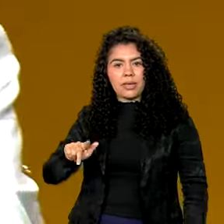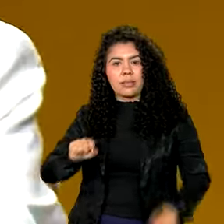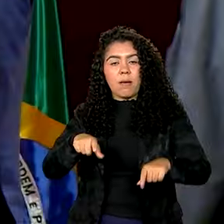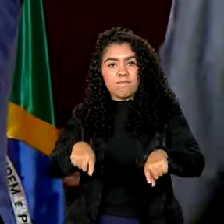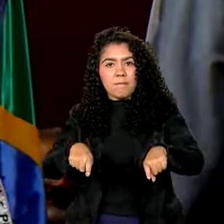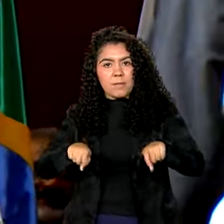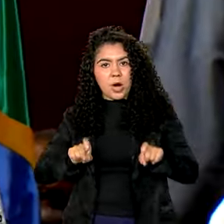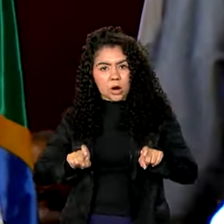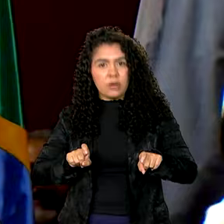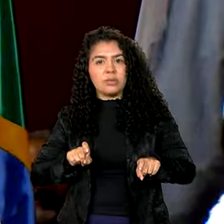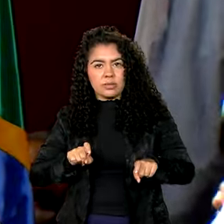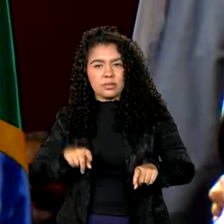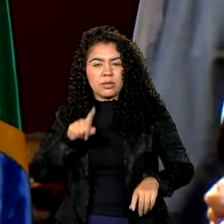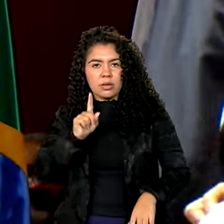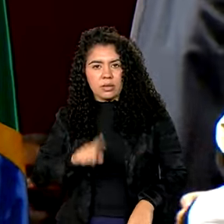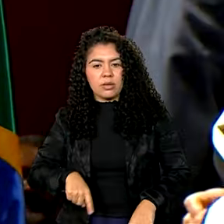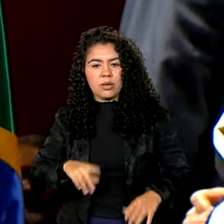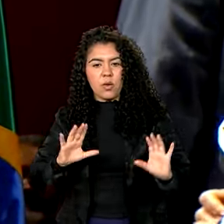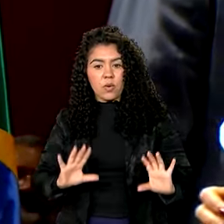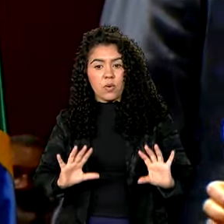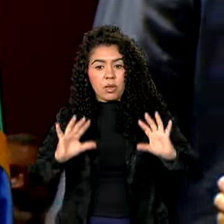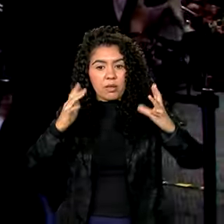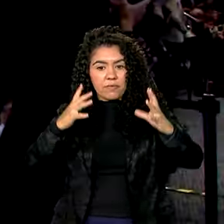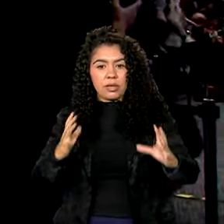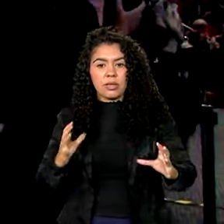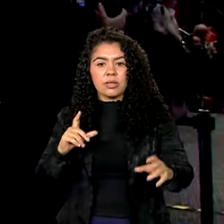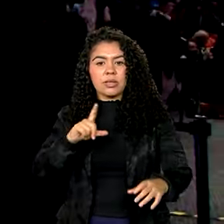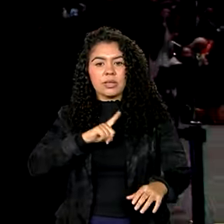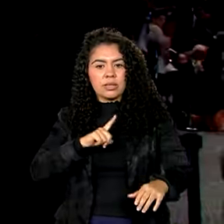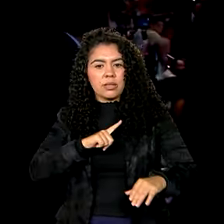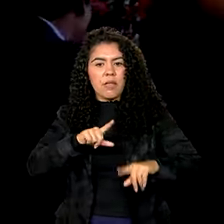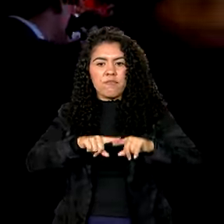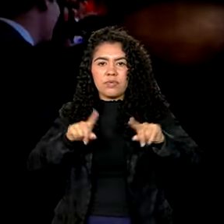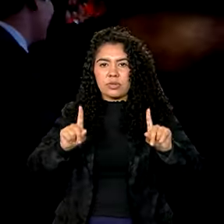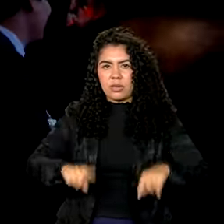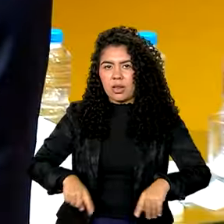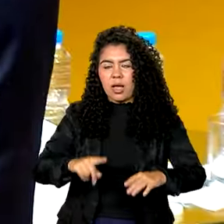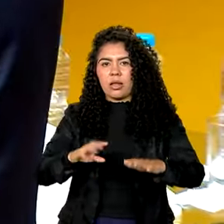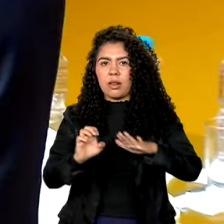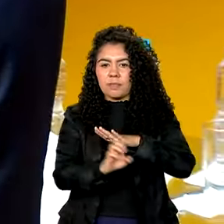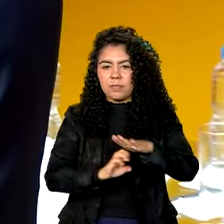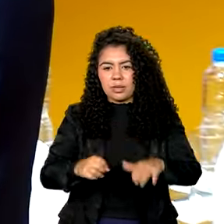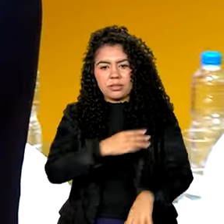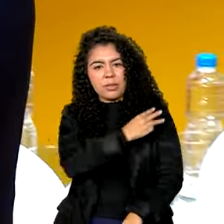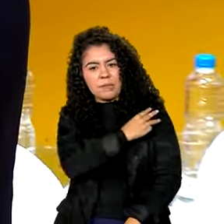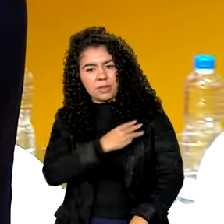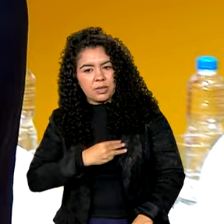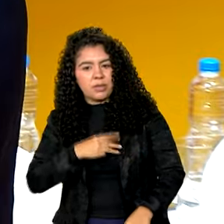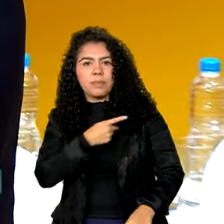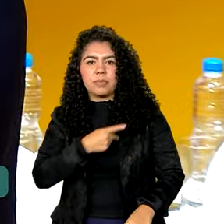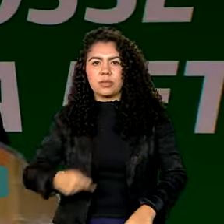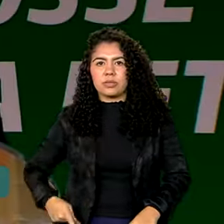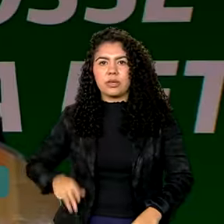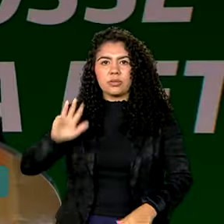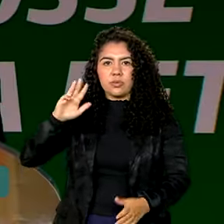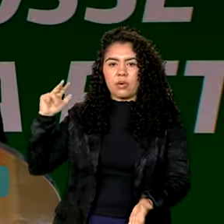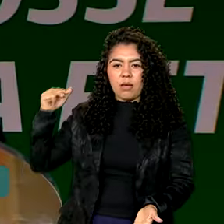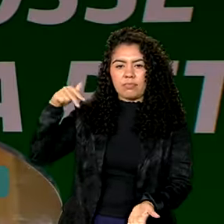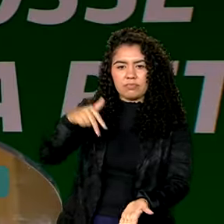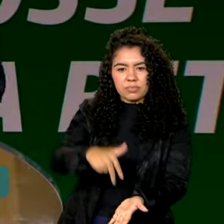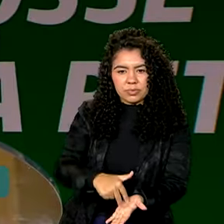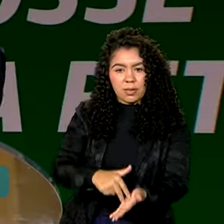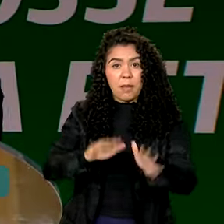Petrobras em uma cerimônia que contou com funcionários da empresa, ministros e o presidente Lula. Agora